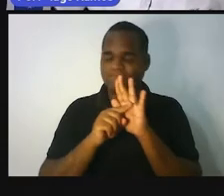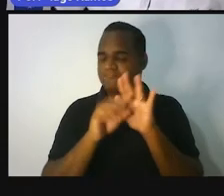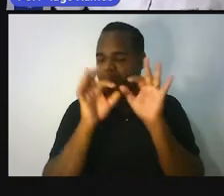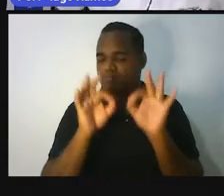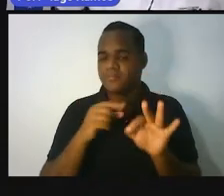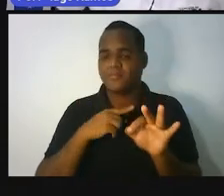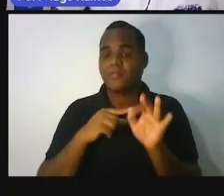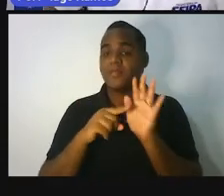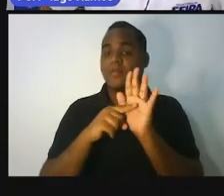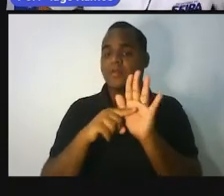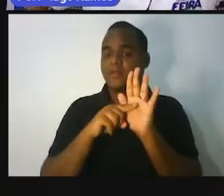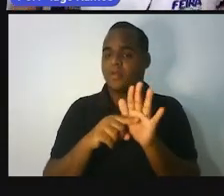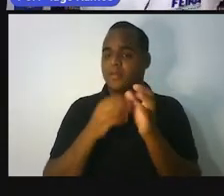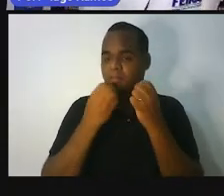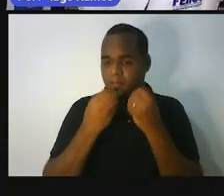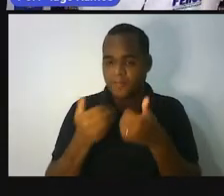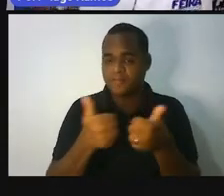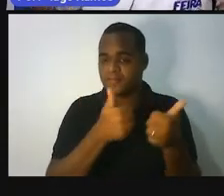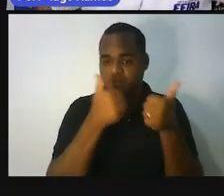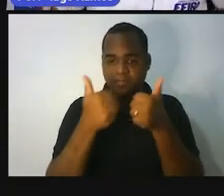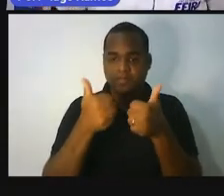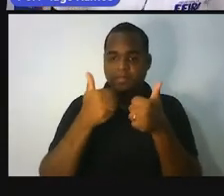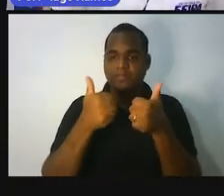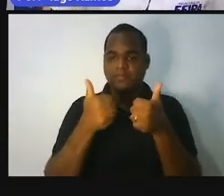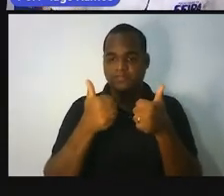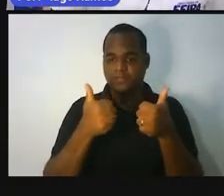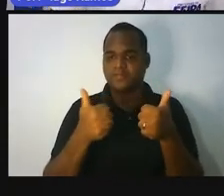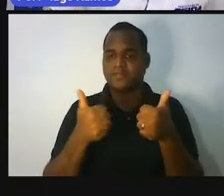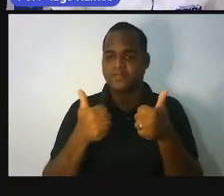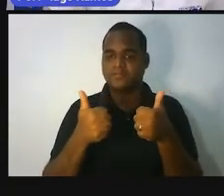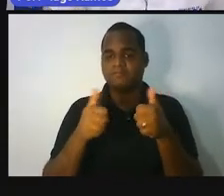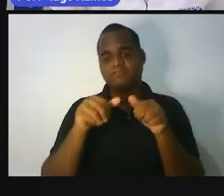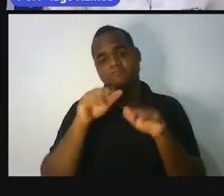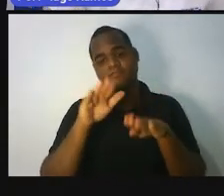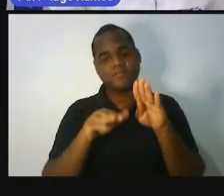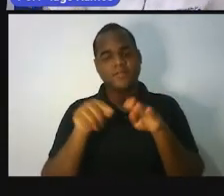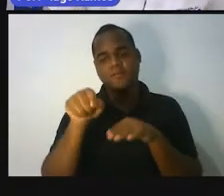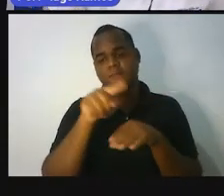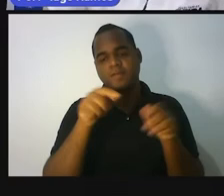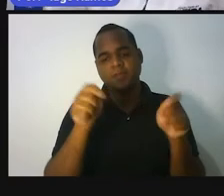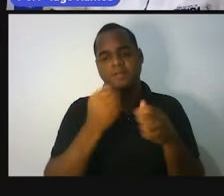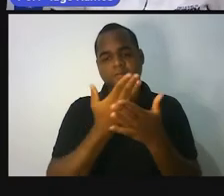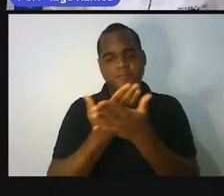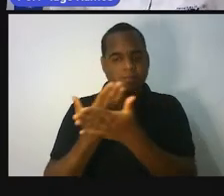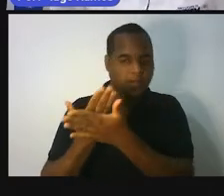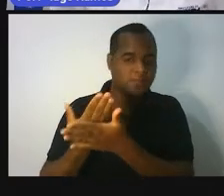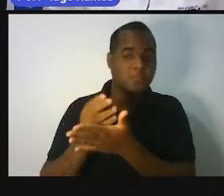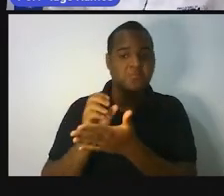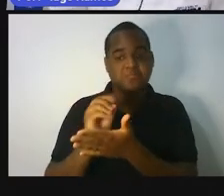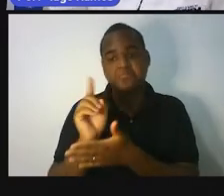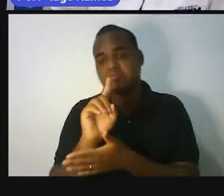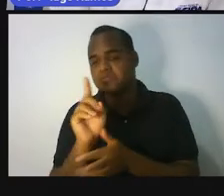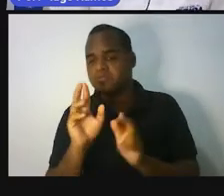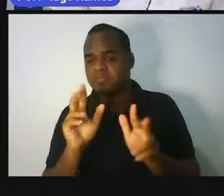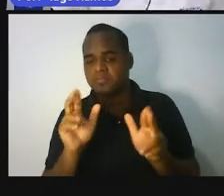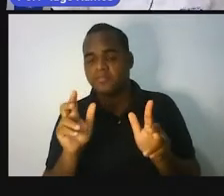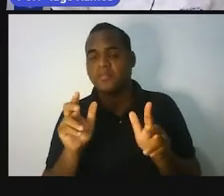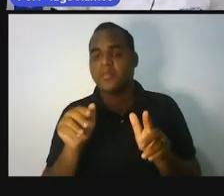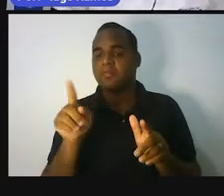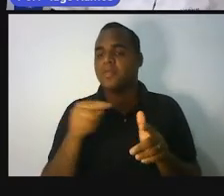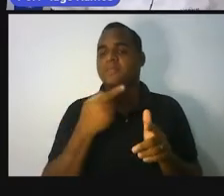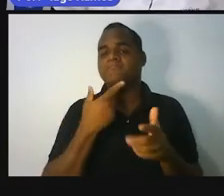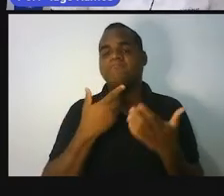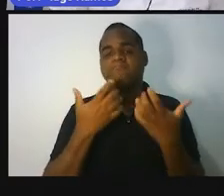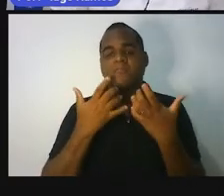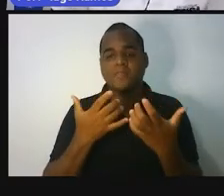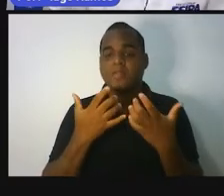coisinha aí. Tá bom? Talvez você já tenha estudado isso ou não. Mas eu quero